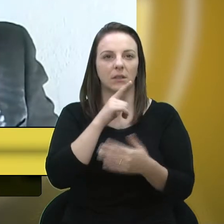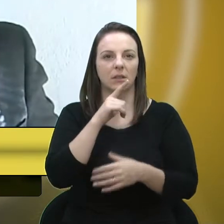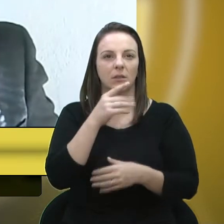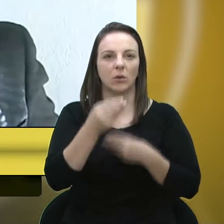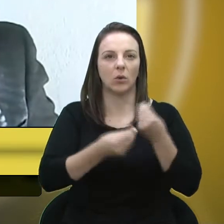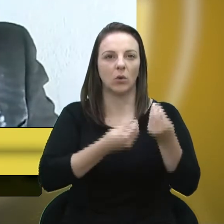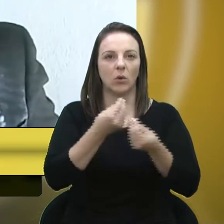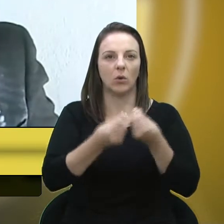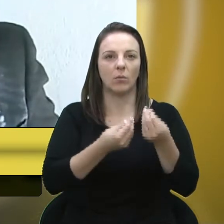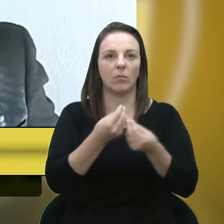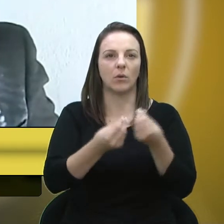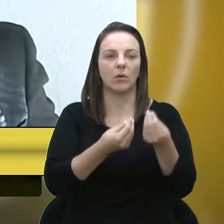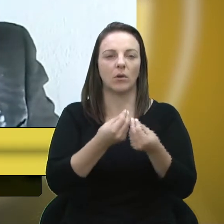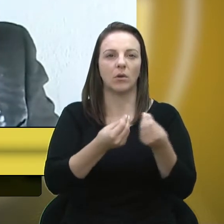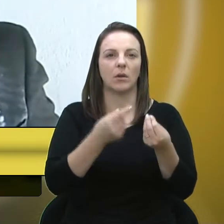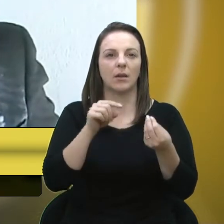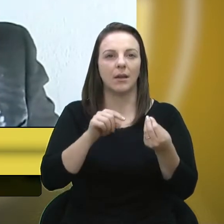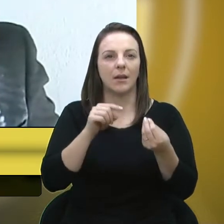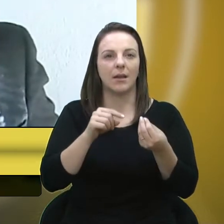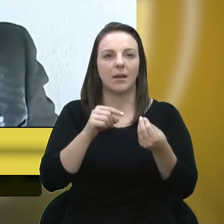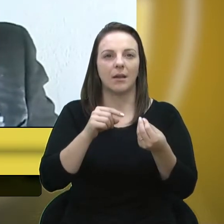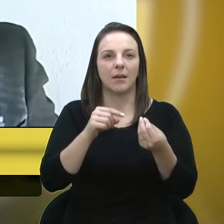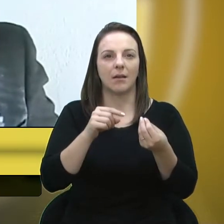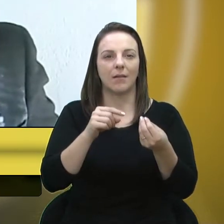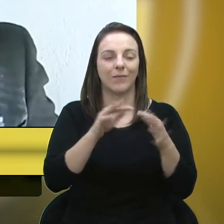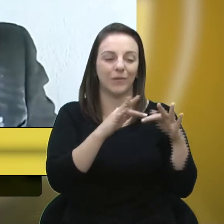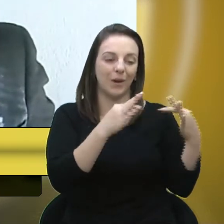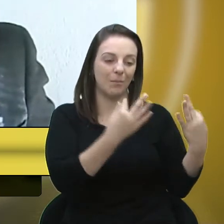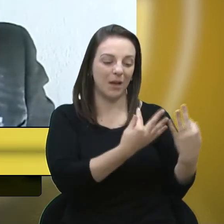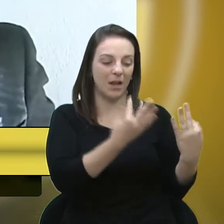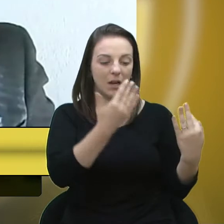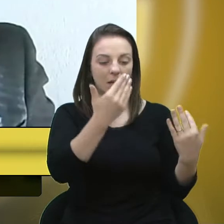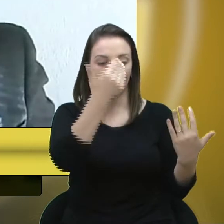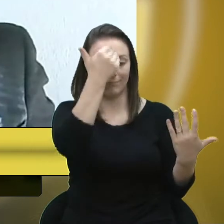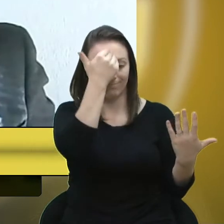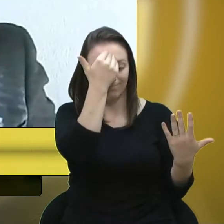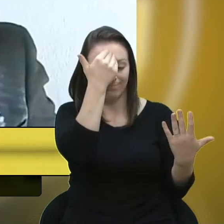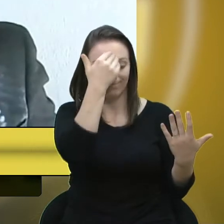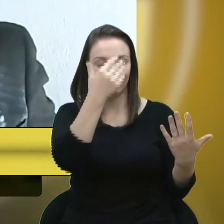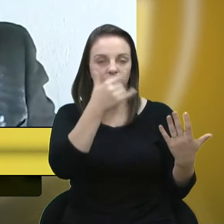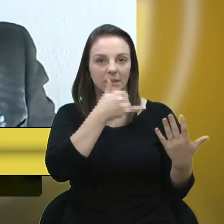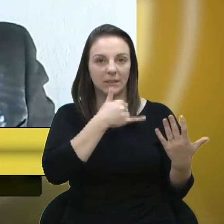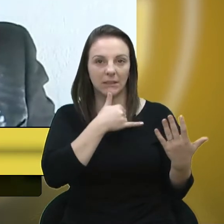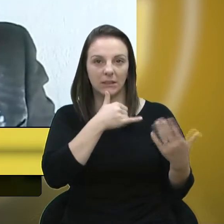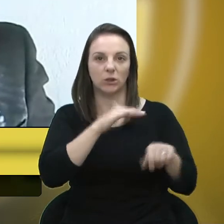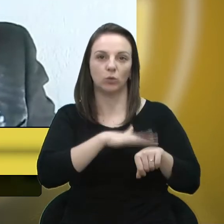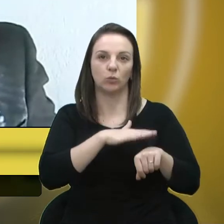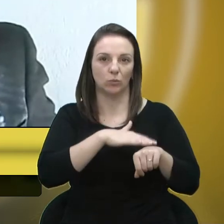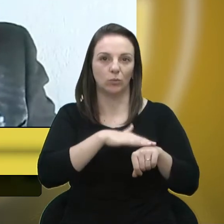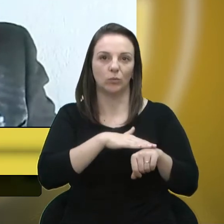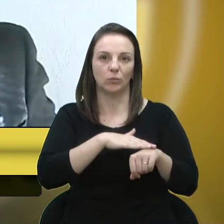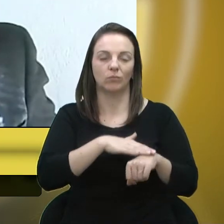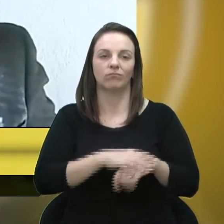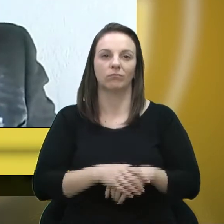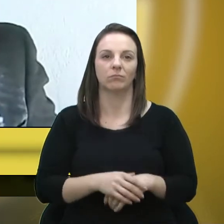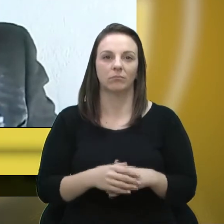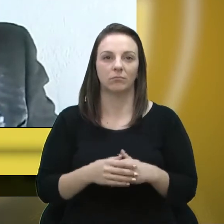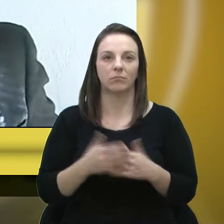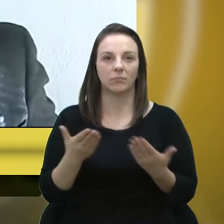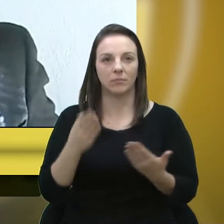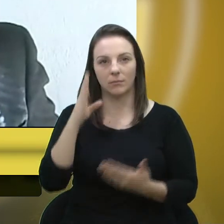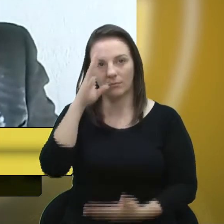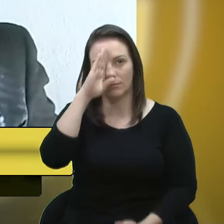suportar essa situação triste que a família está passando. A palavra, Bressan.